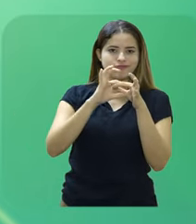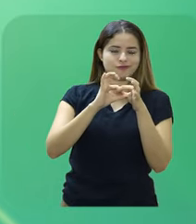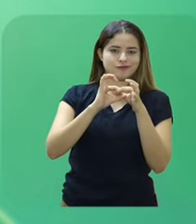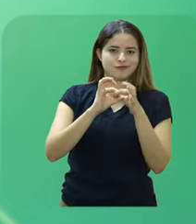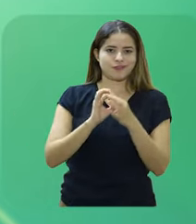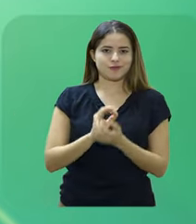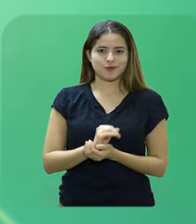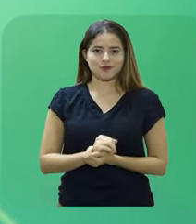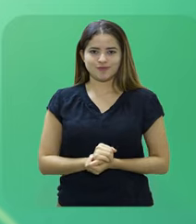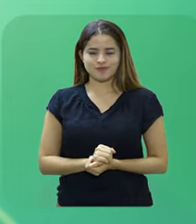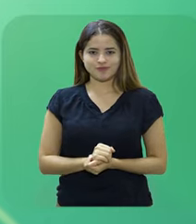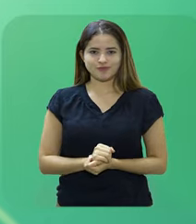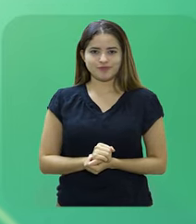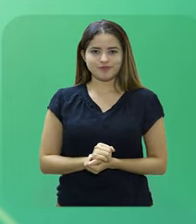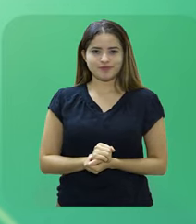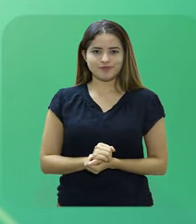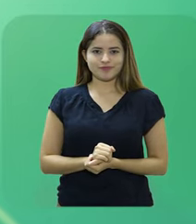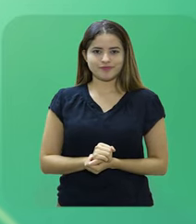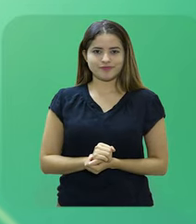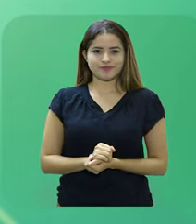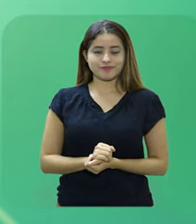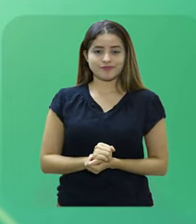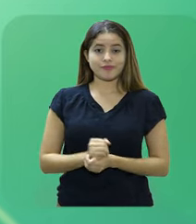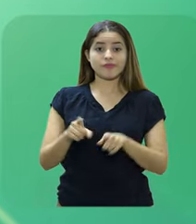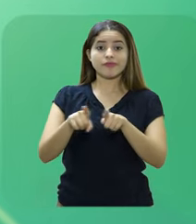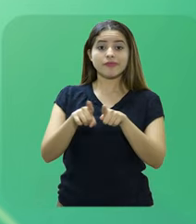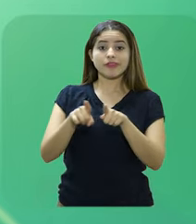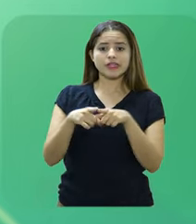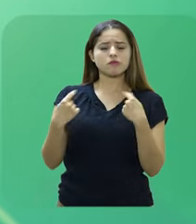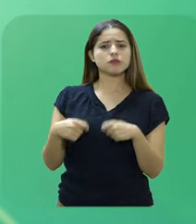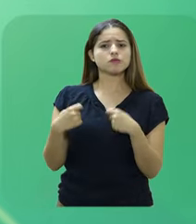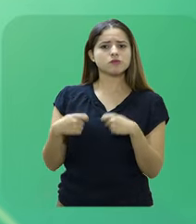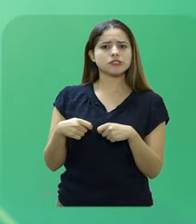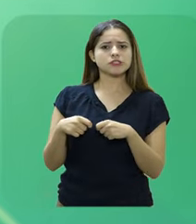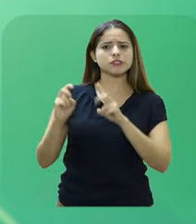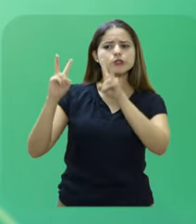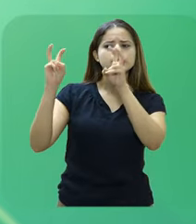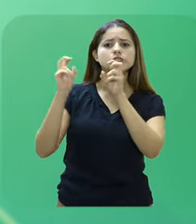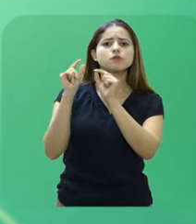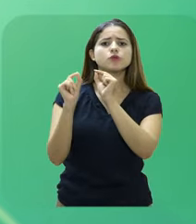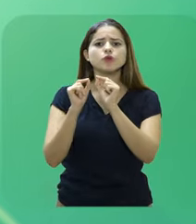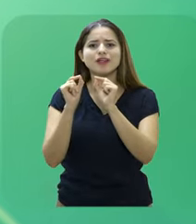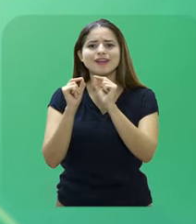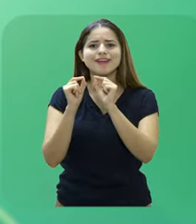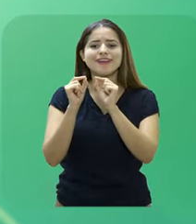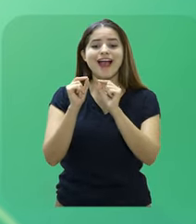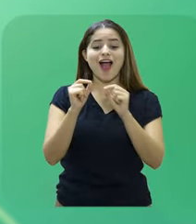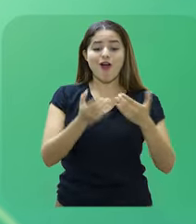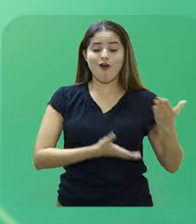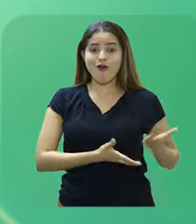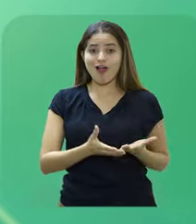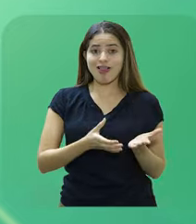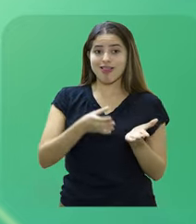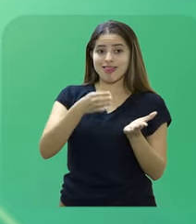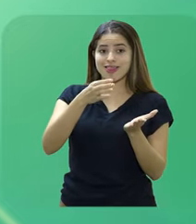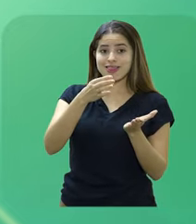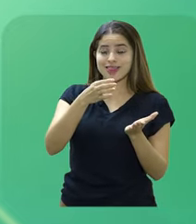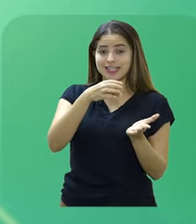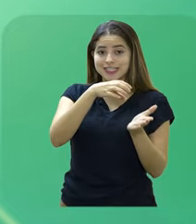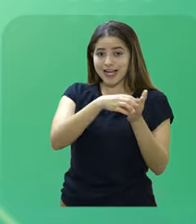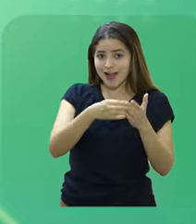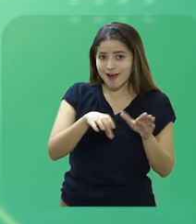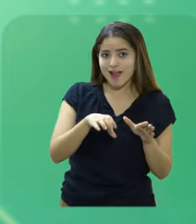destacar o trabalho do servidor representante, que deve ser uma pessoa do setor, que ficará responsável pelo